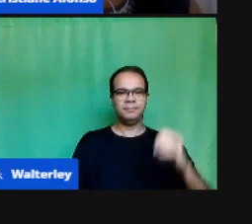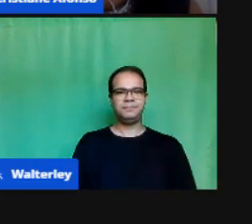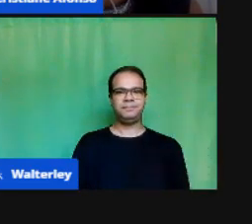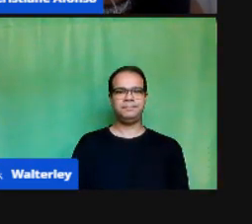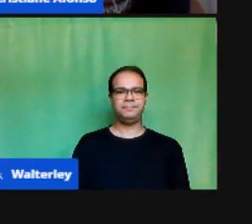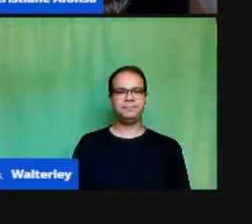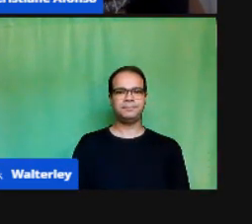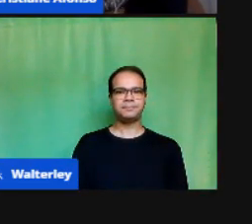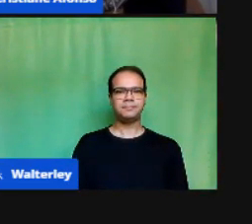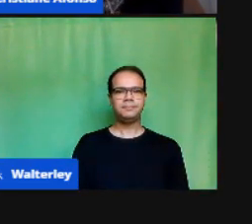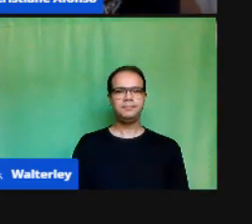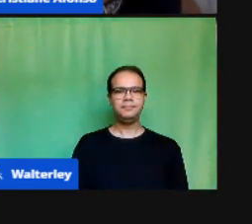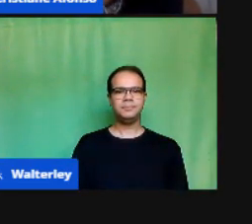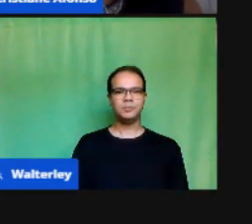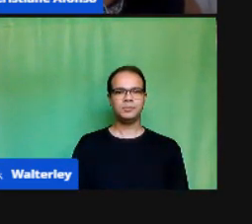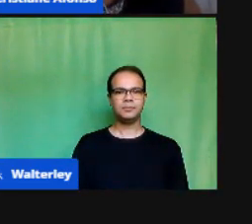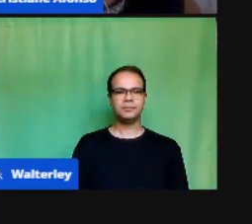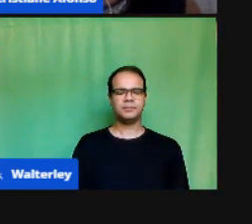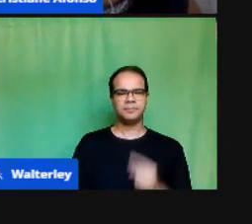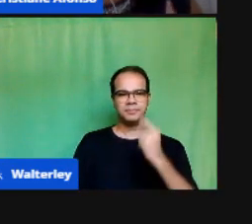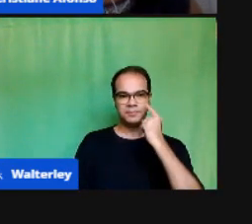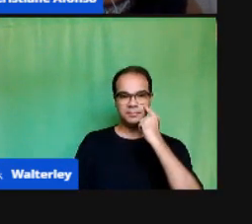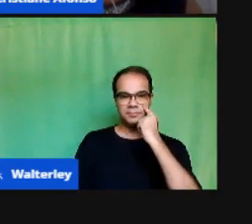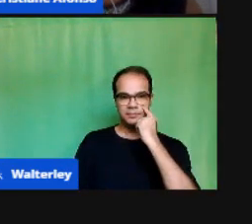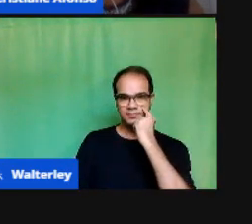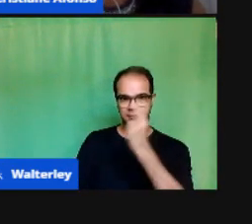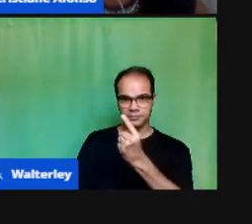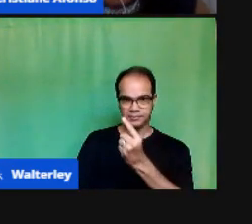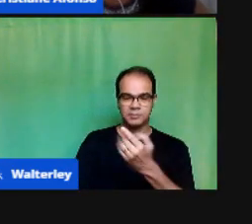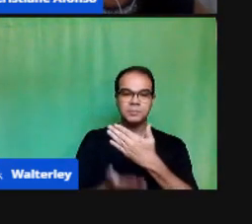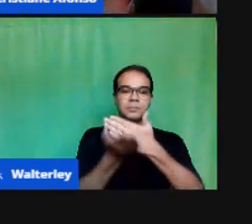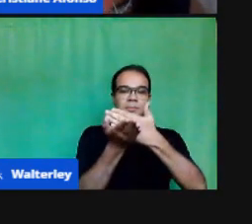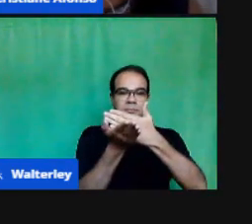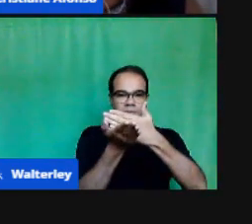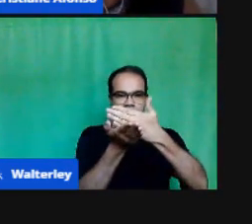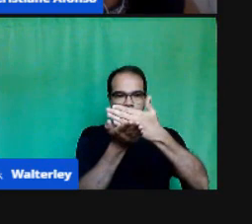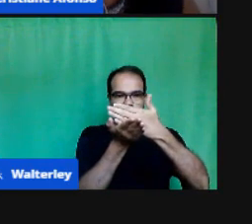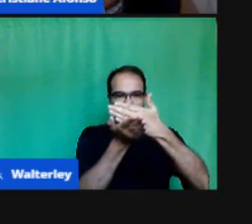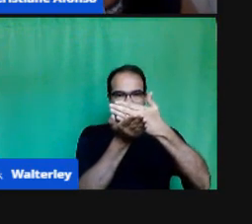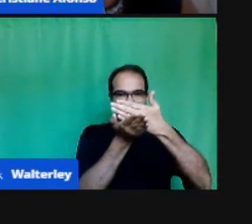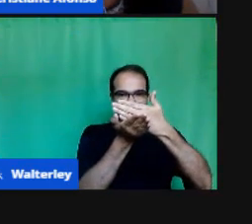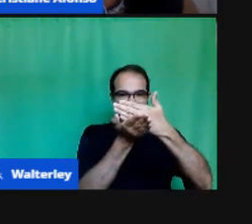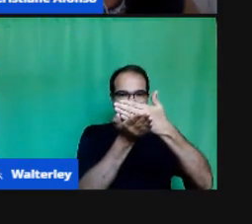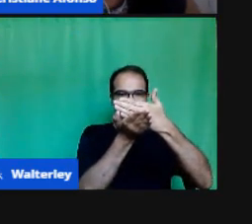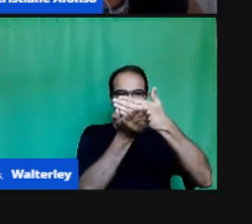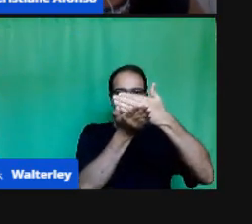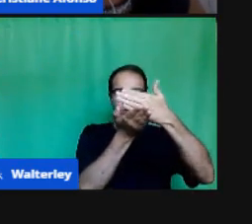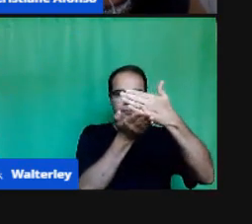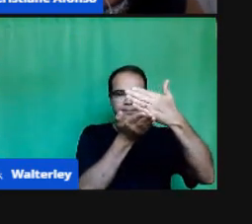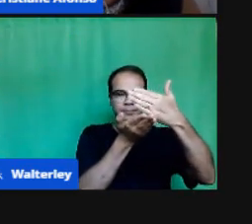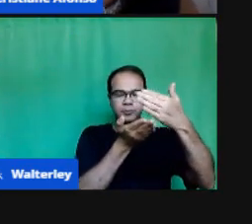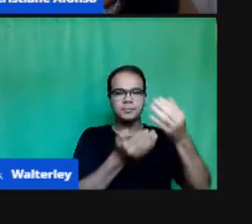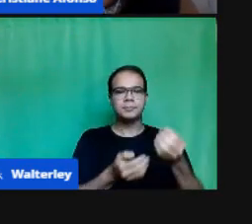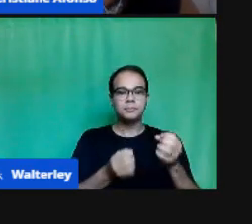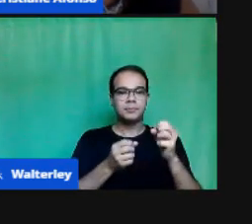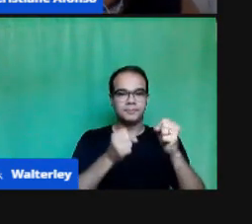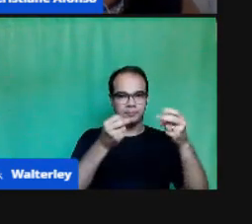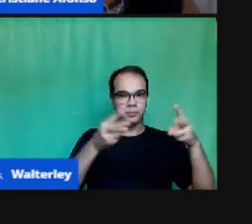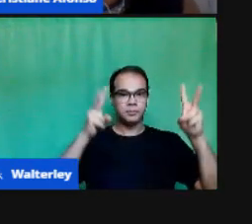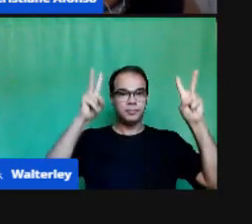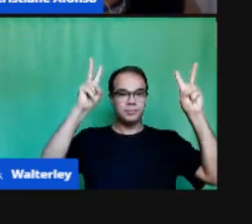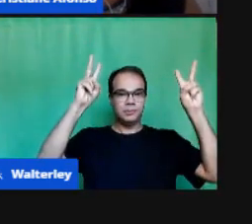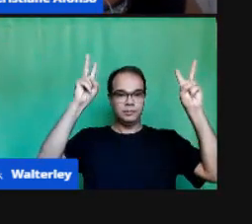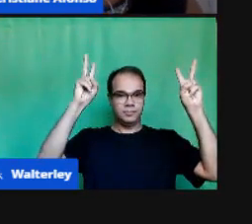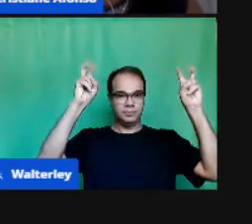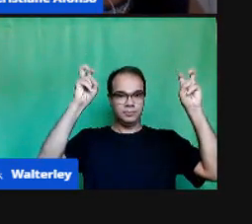Próximo Então, vamos começar a nossa formação com essas duas frases A motivação é